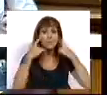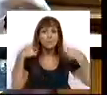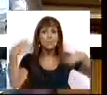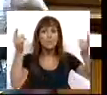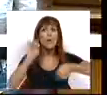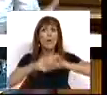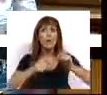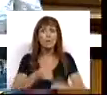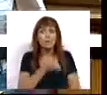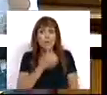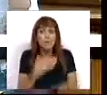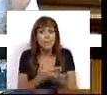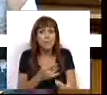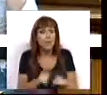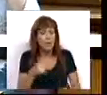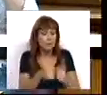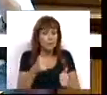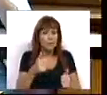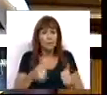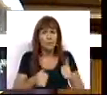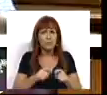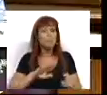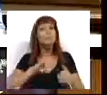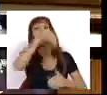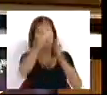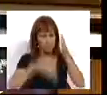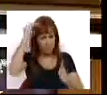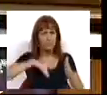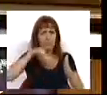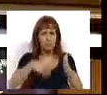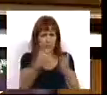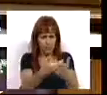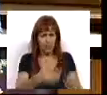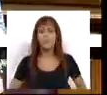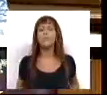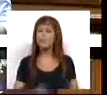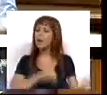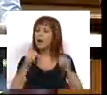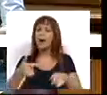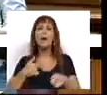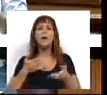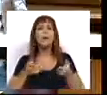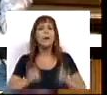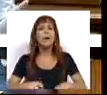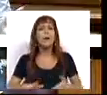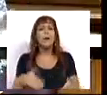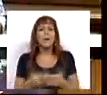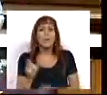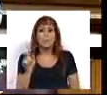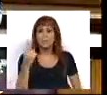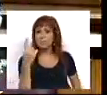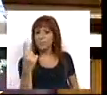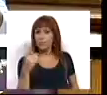que é aquilo que determina a Constituição da República Portuguesa. Por outro lado, eu também não queria deixar de dar aqui uma